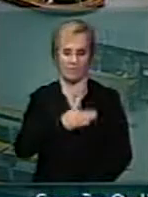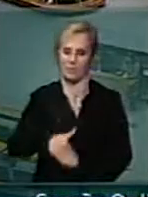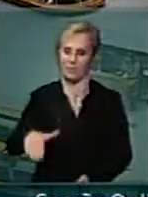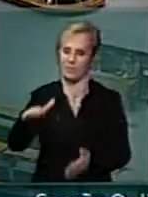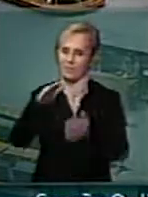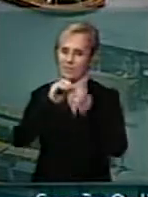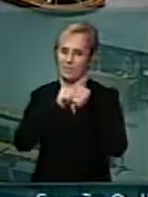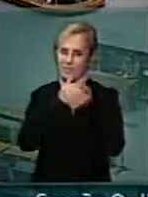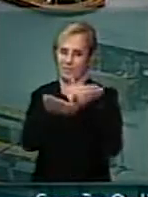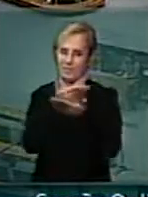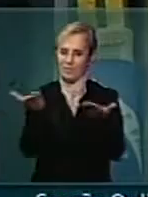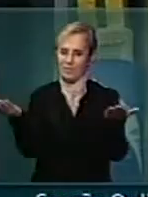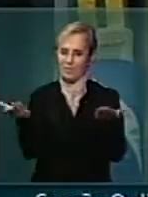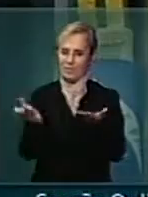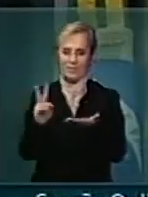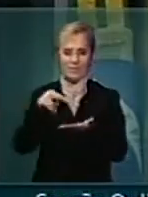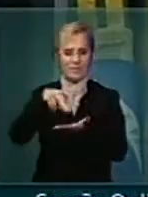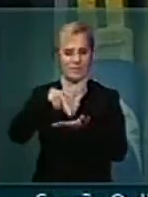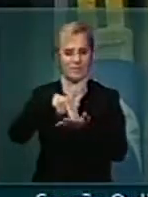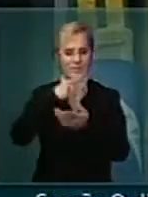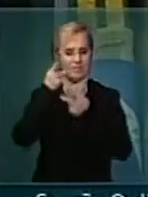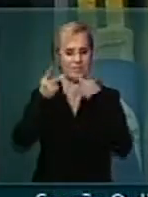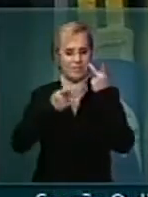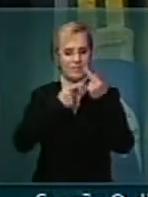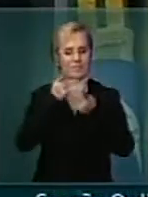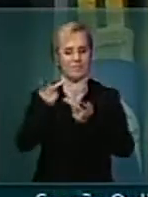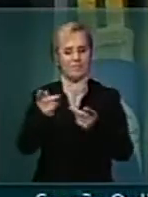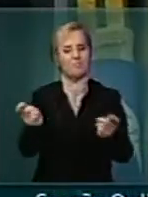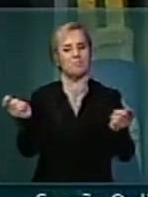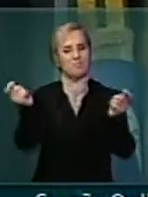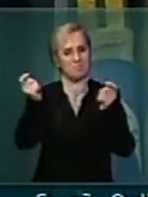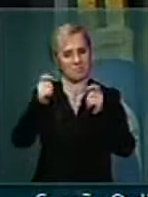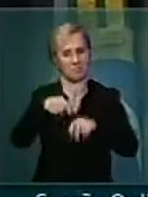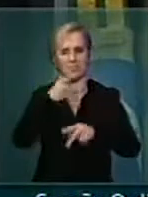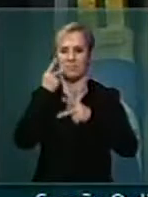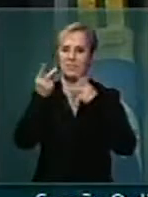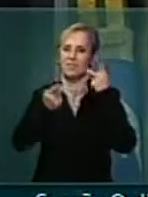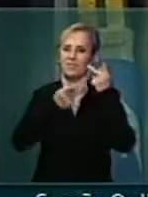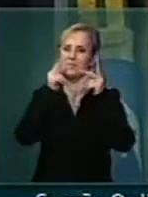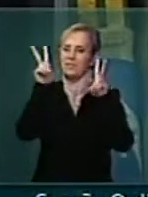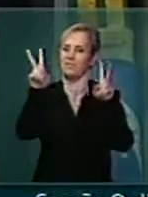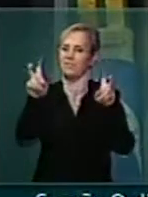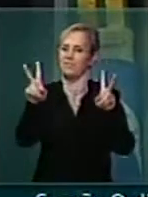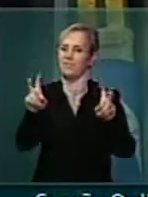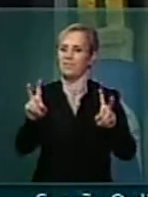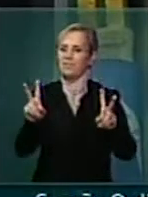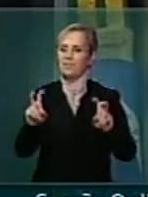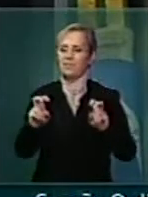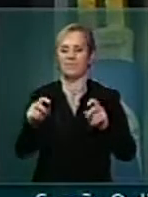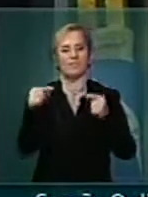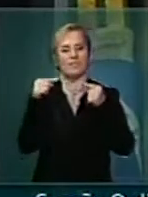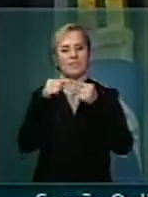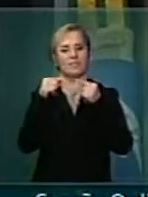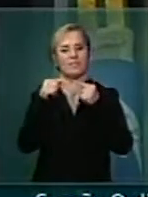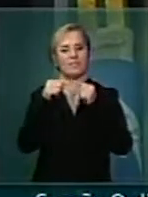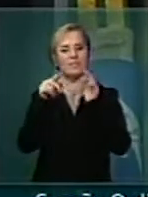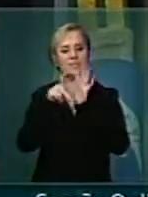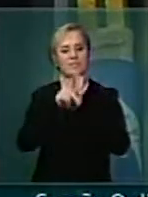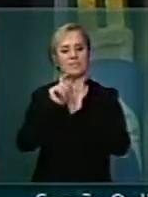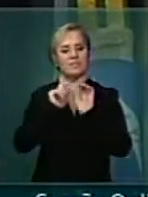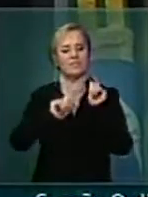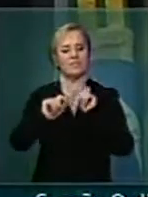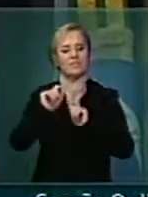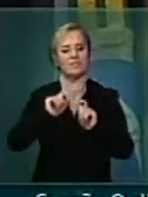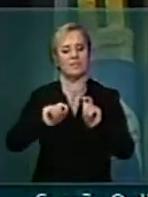venham à tribuna, presidente, para poder tratar de questões referentes aos